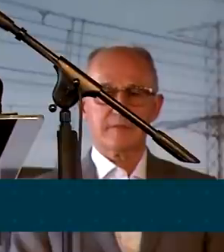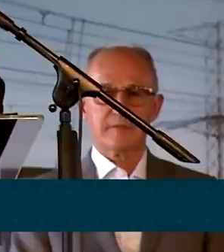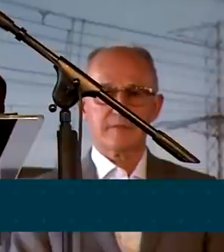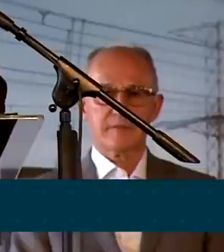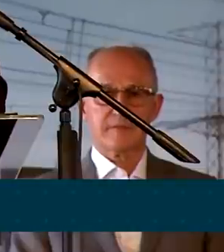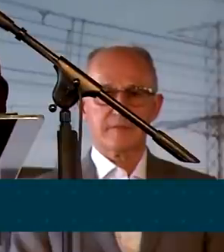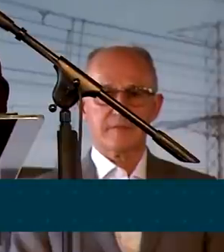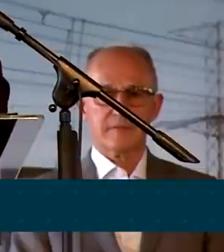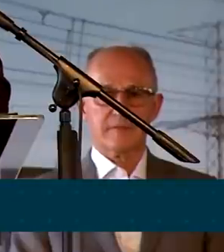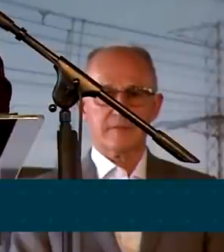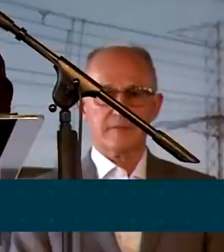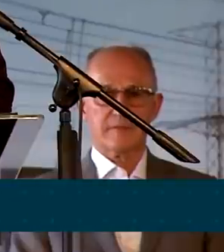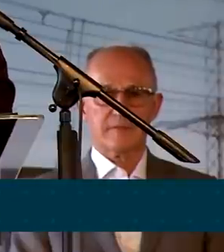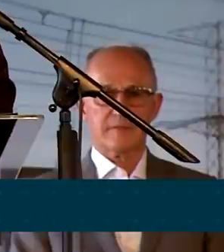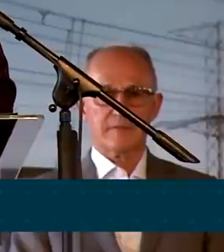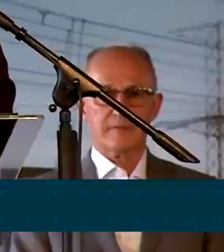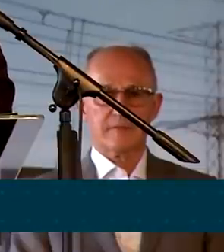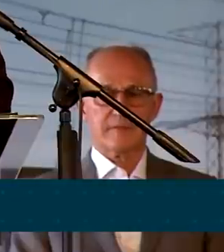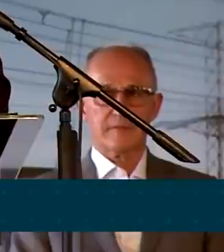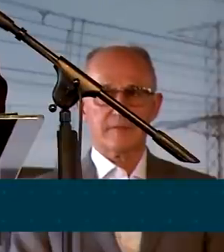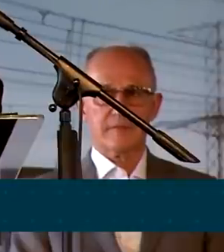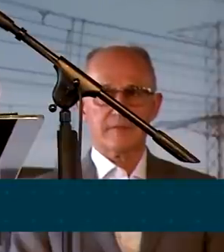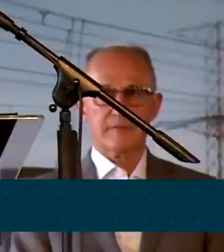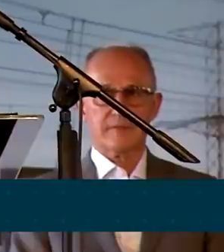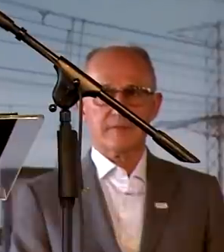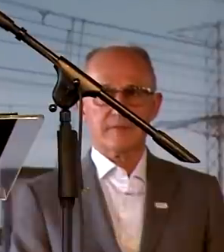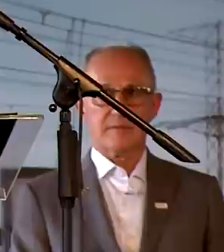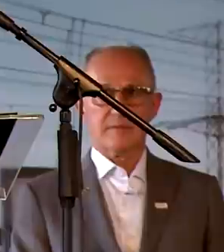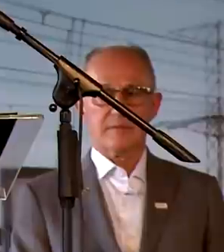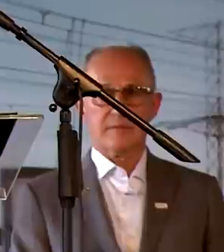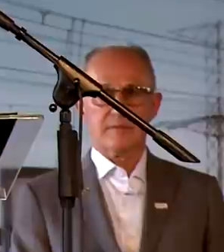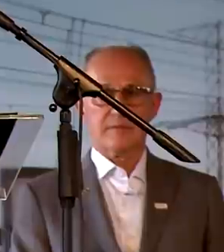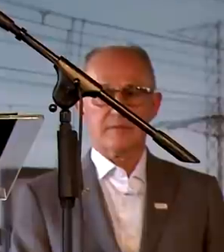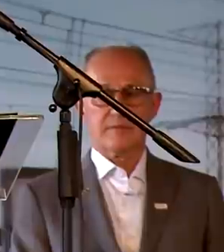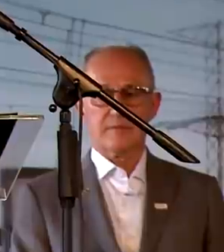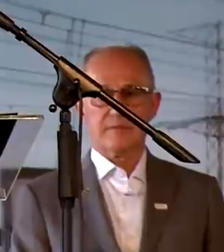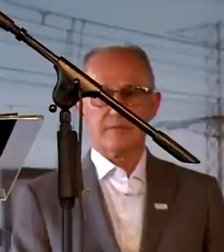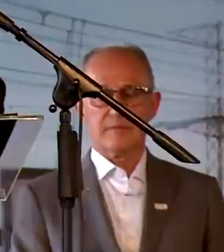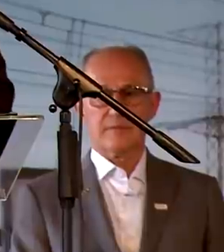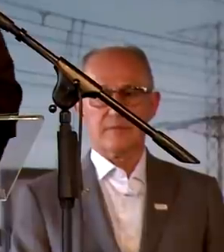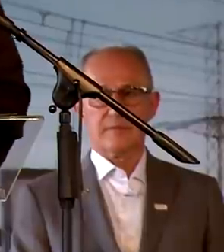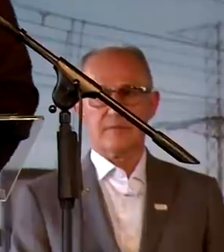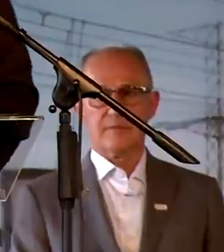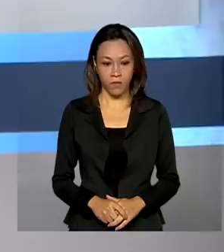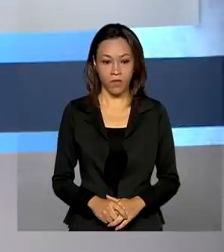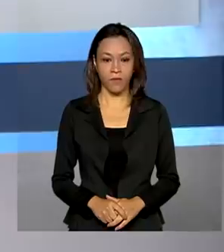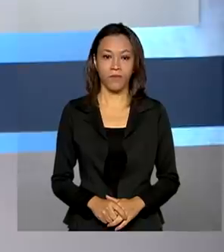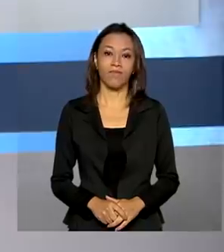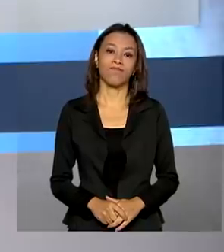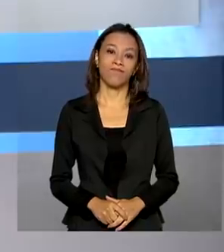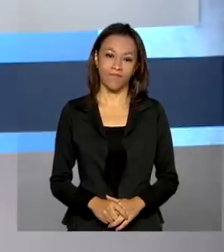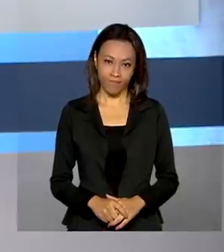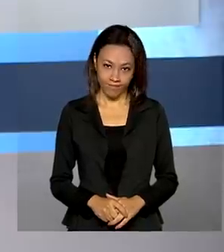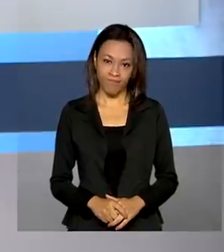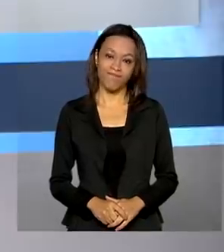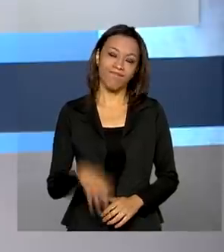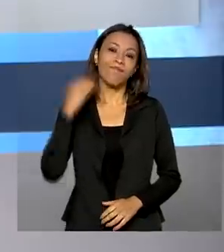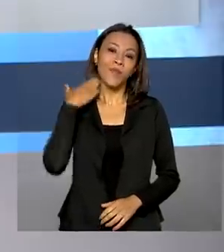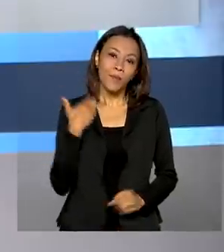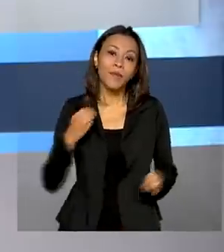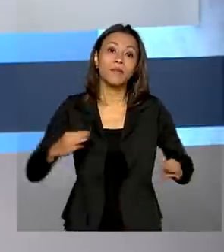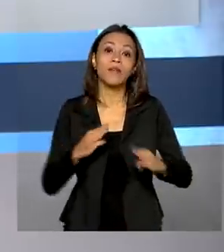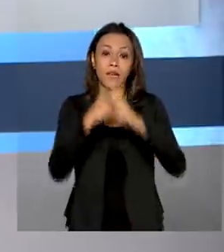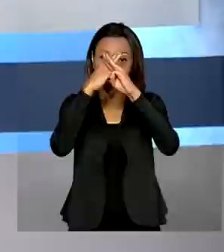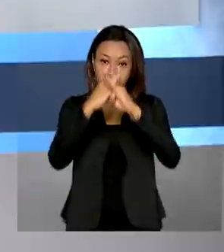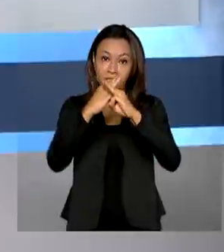surpreender positivamente com o seu trabalho quando ele lá assumir. A Caixa Econômica